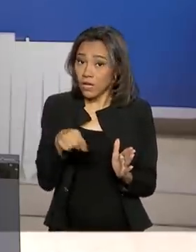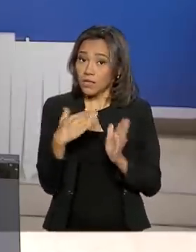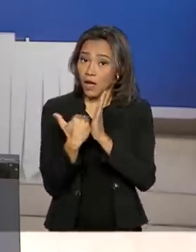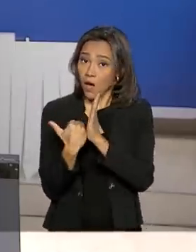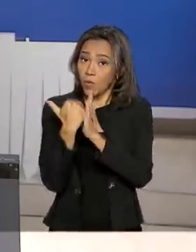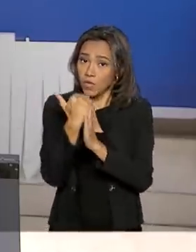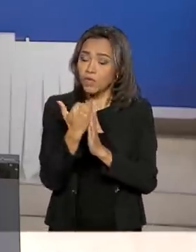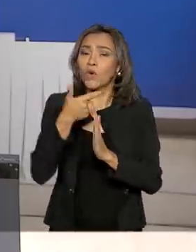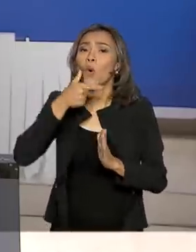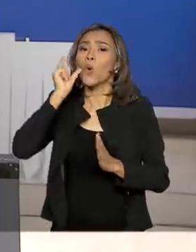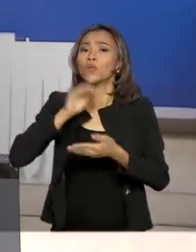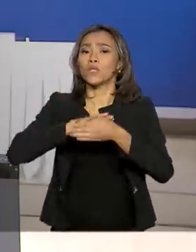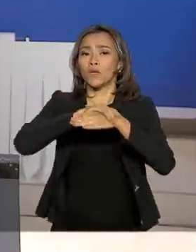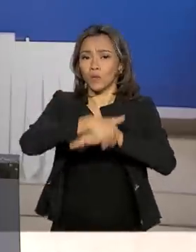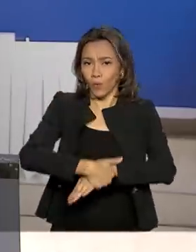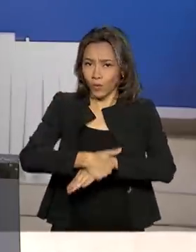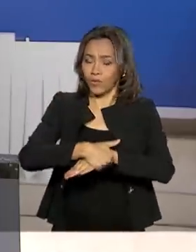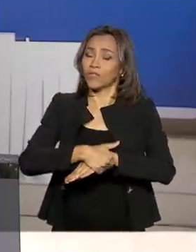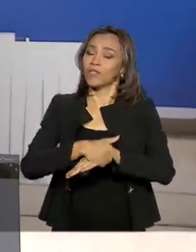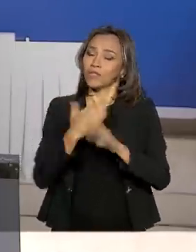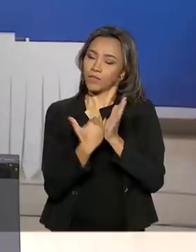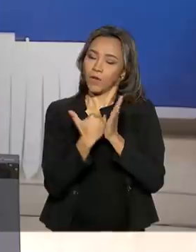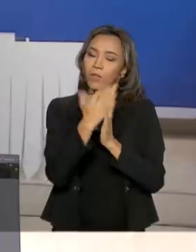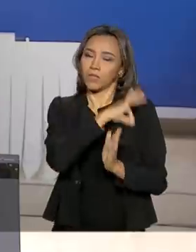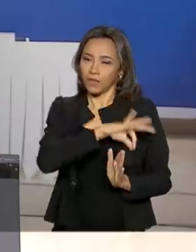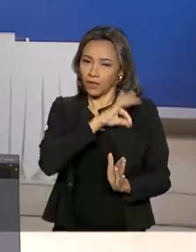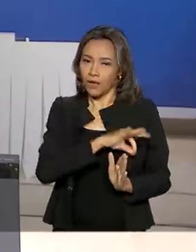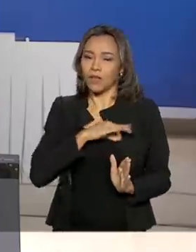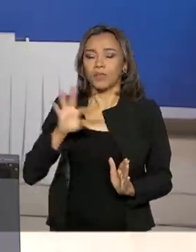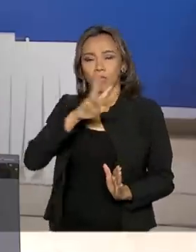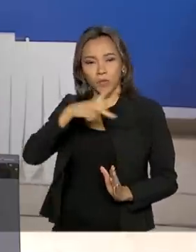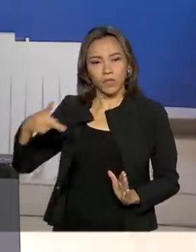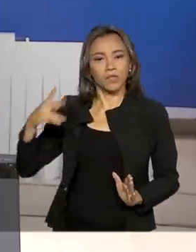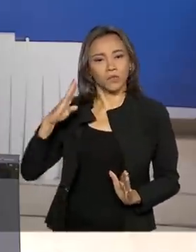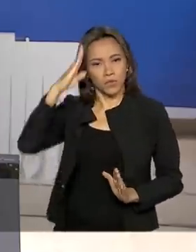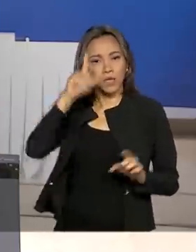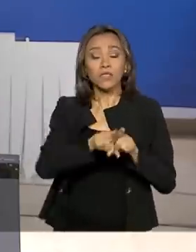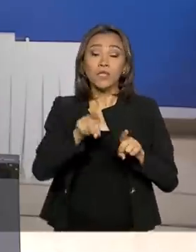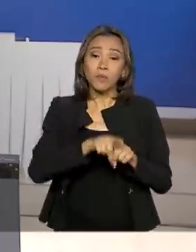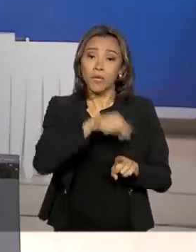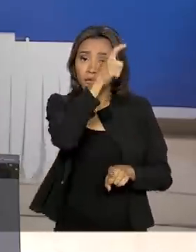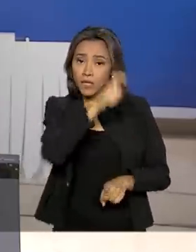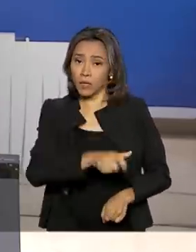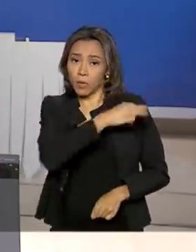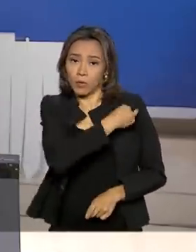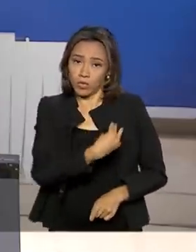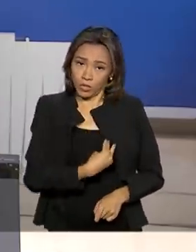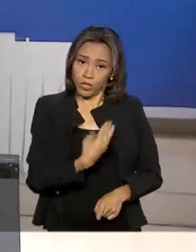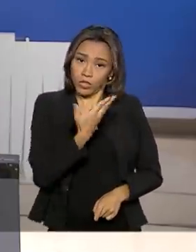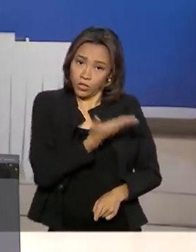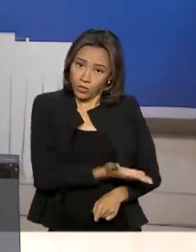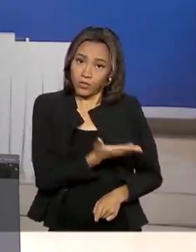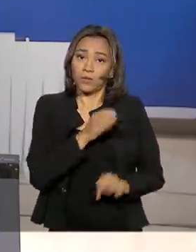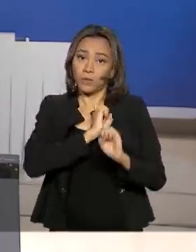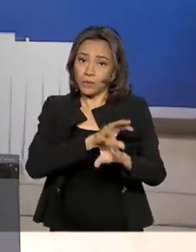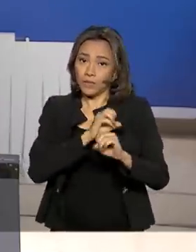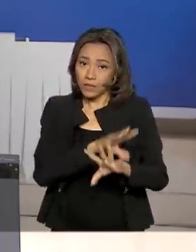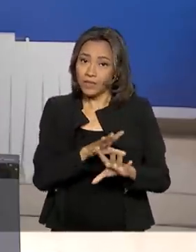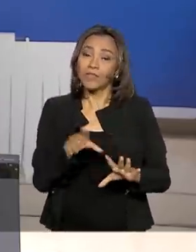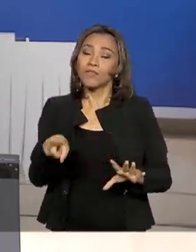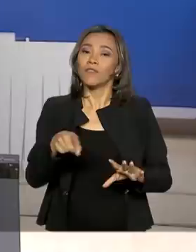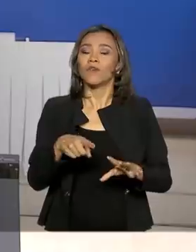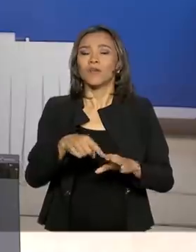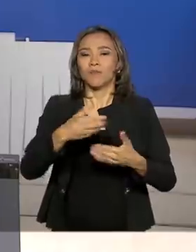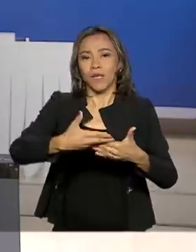feito ontem à noite pelo presidente Jair Bolsonaro e o ministro da Educação, Abraham Ventralp, em uma transmissão ao vivo